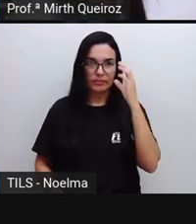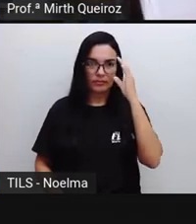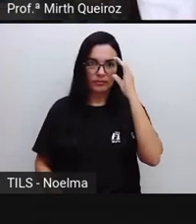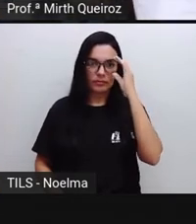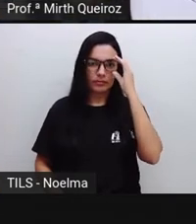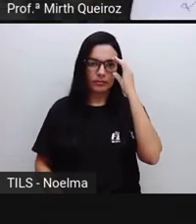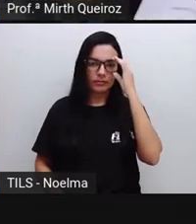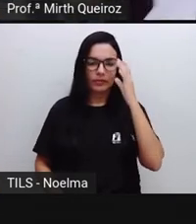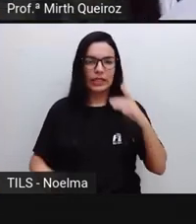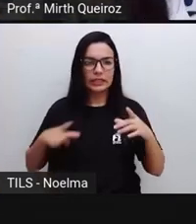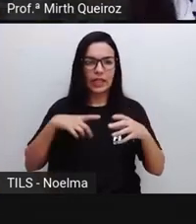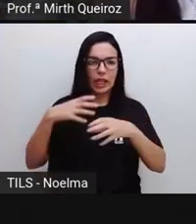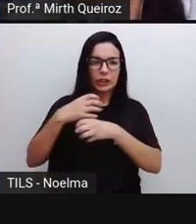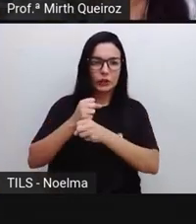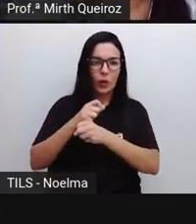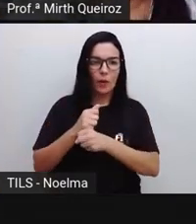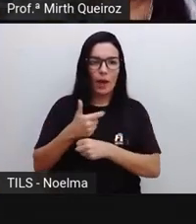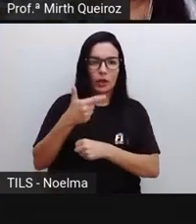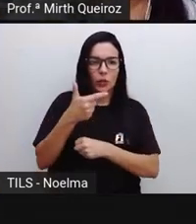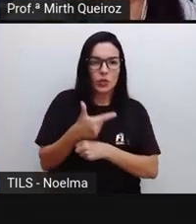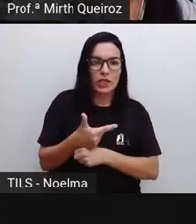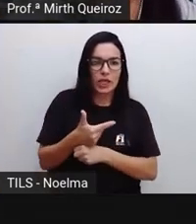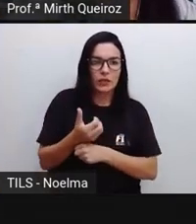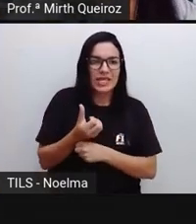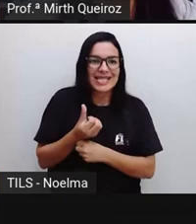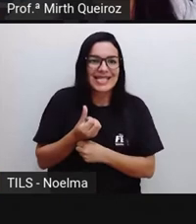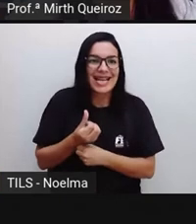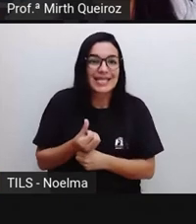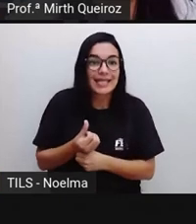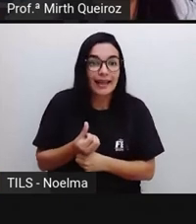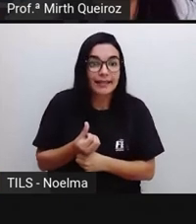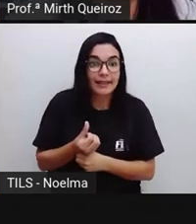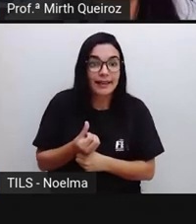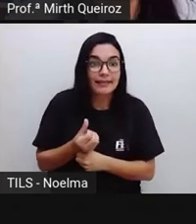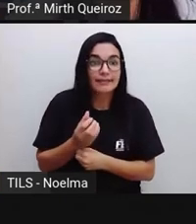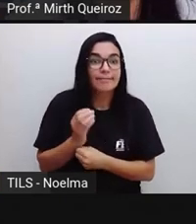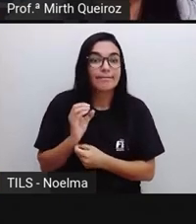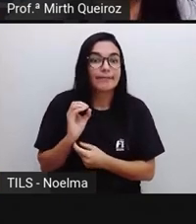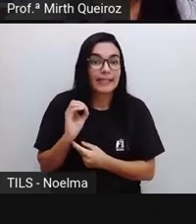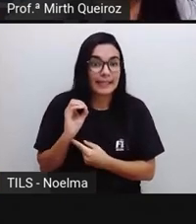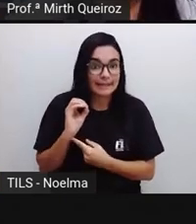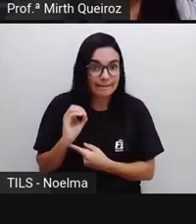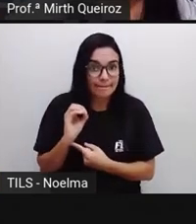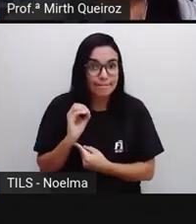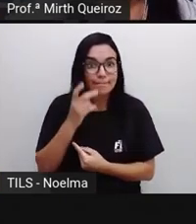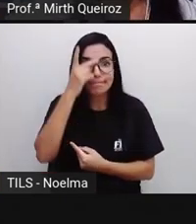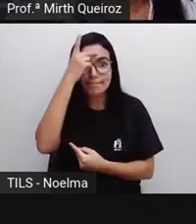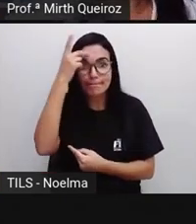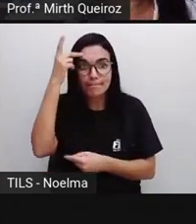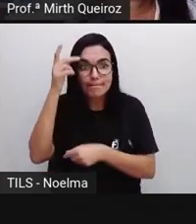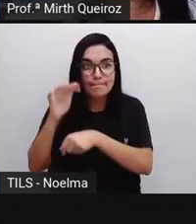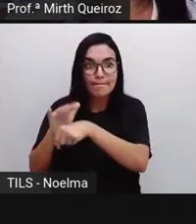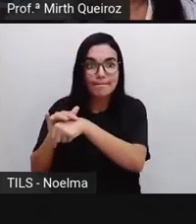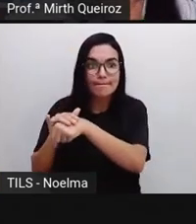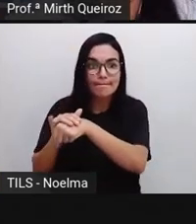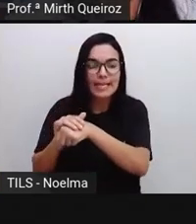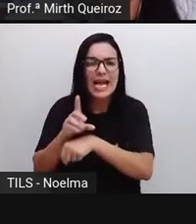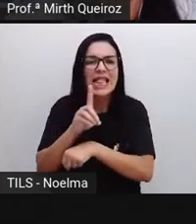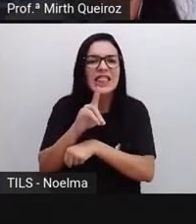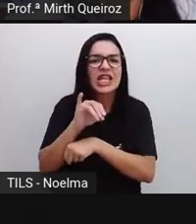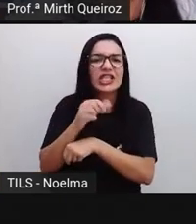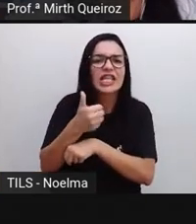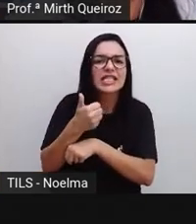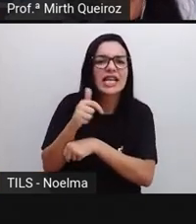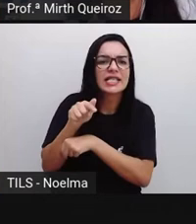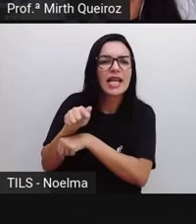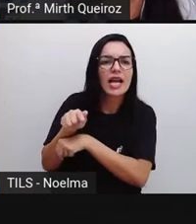Então, nós teríamos duzentos e sessenta casos, né? E no dia dezessete? No